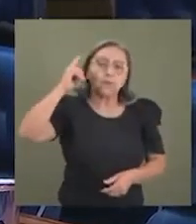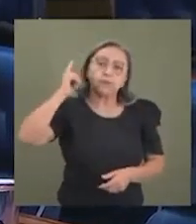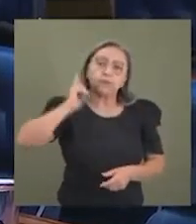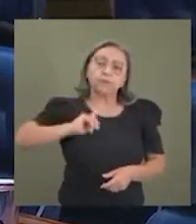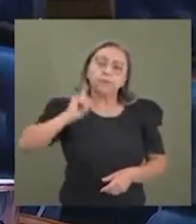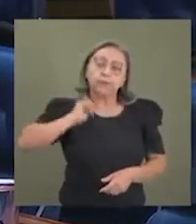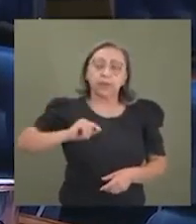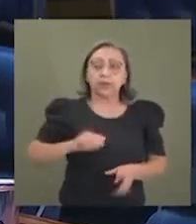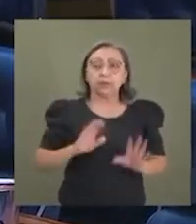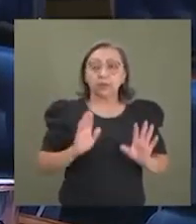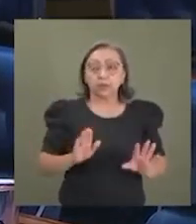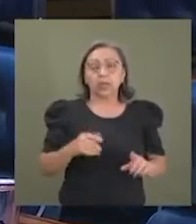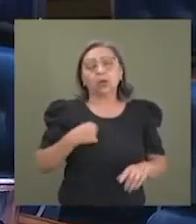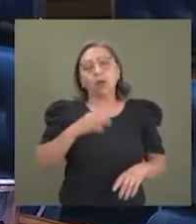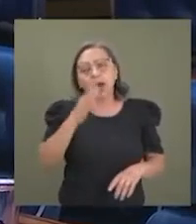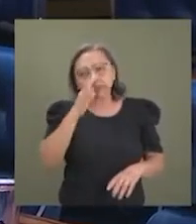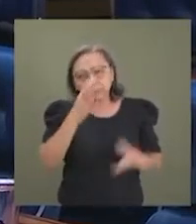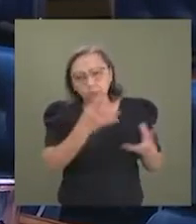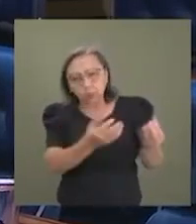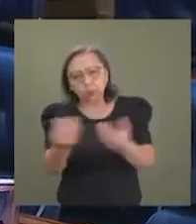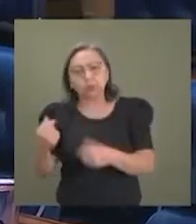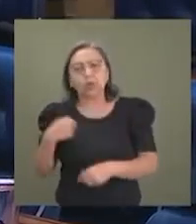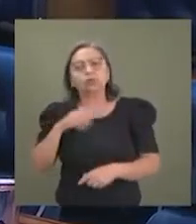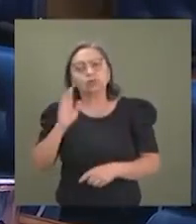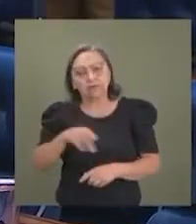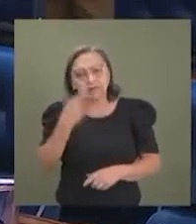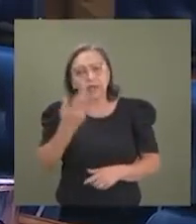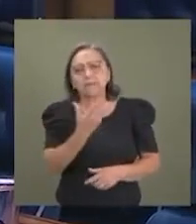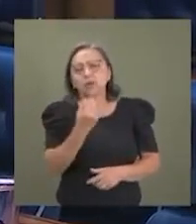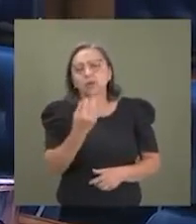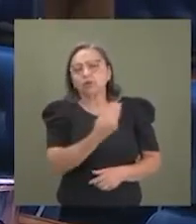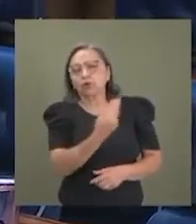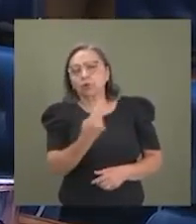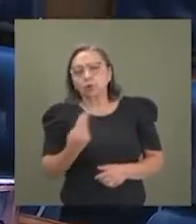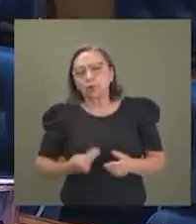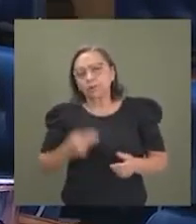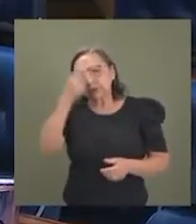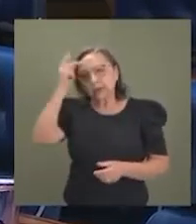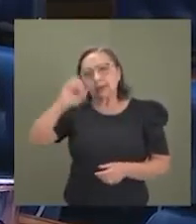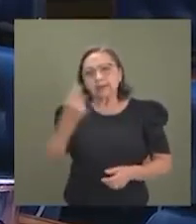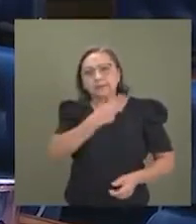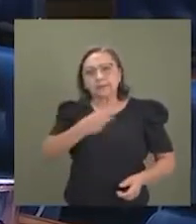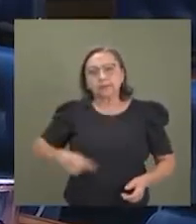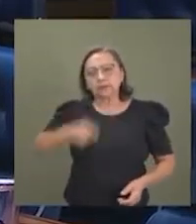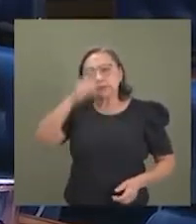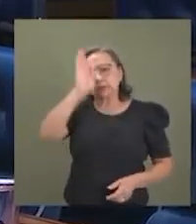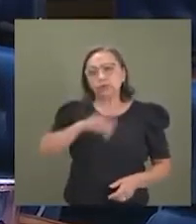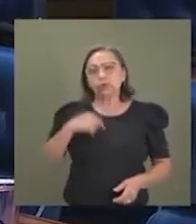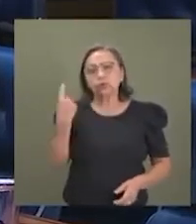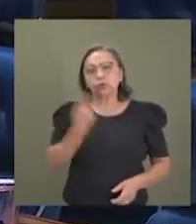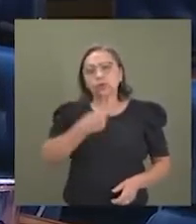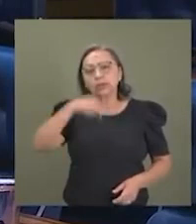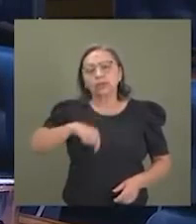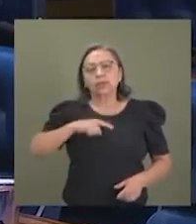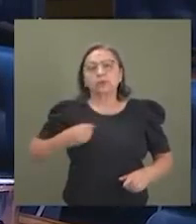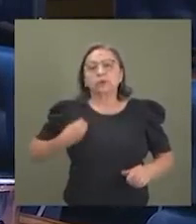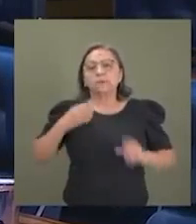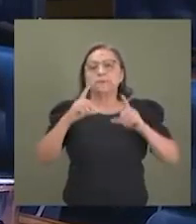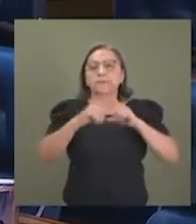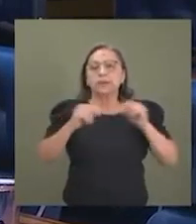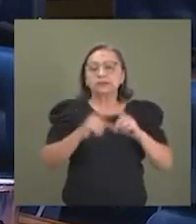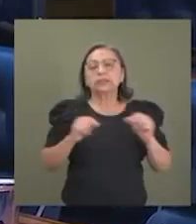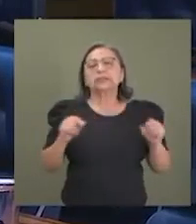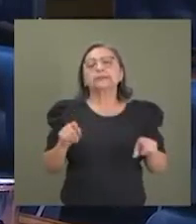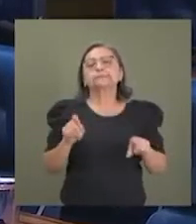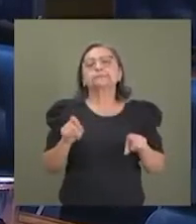vários presidentes da República. Nós estamos em Brasília, criado pelo Patrício ali do senador Cleitinho,